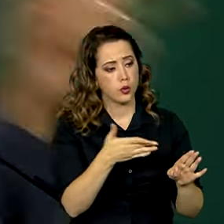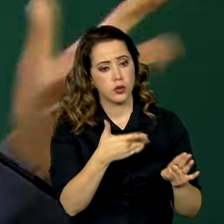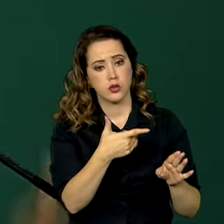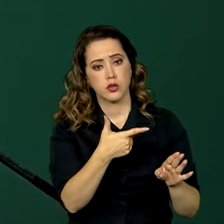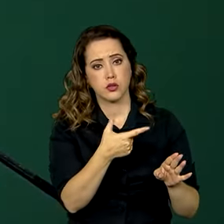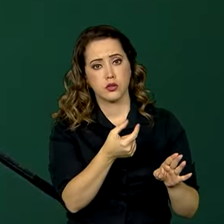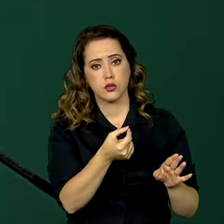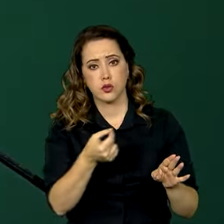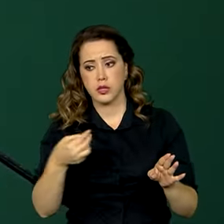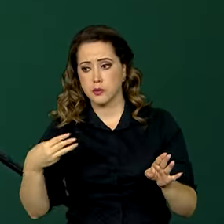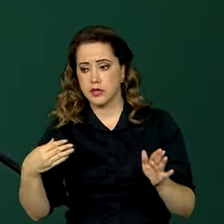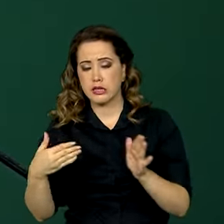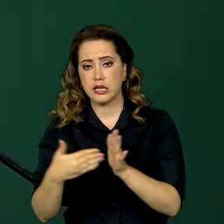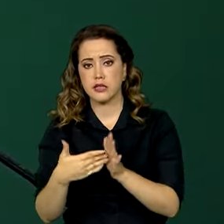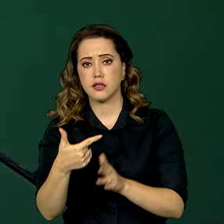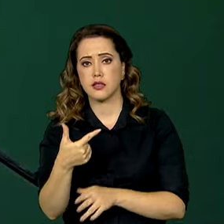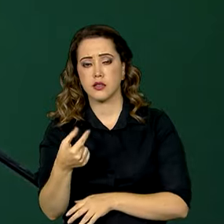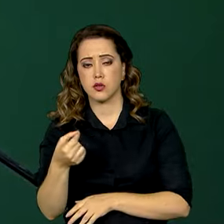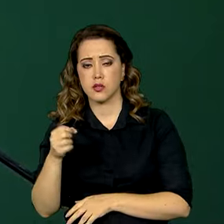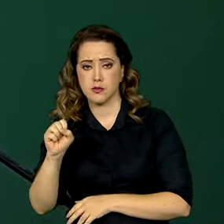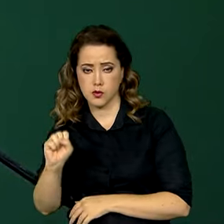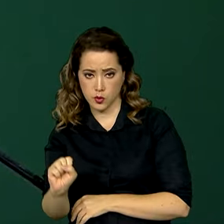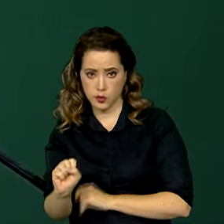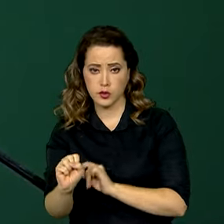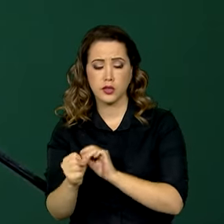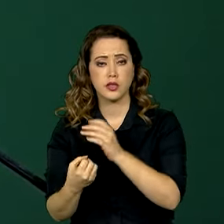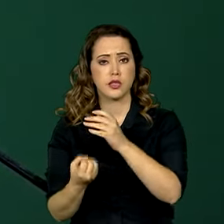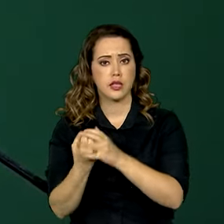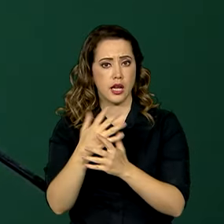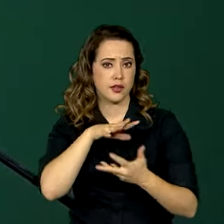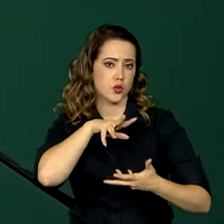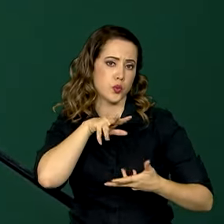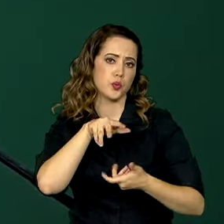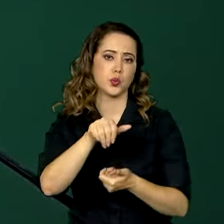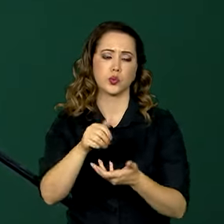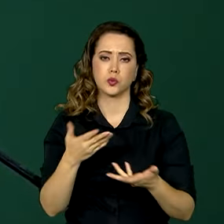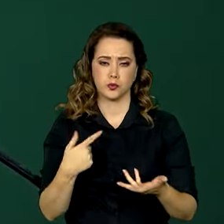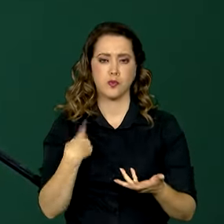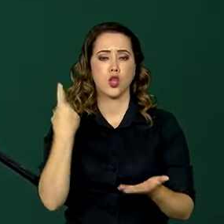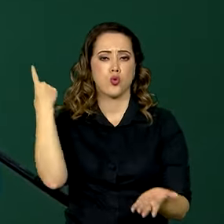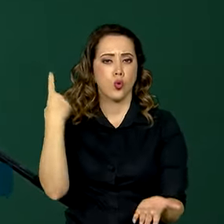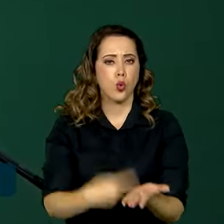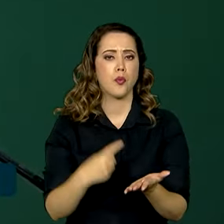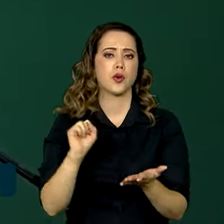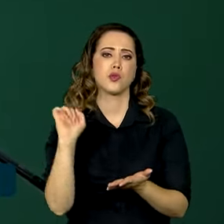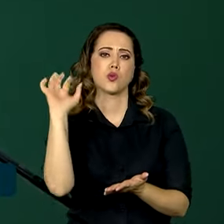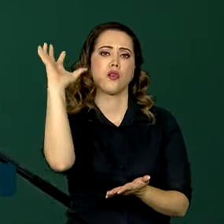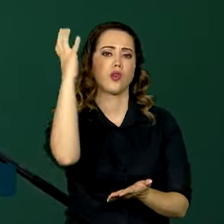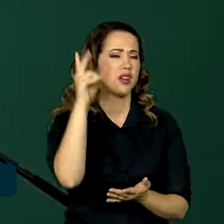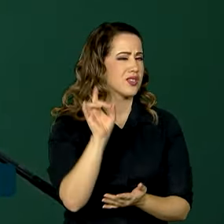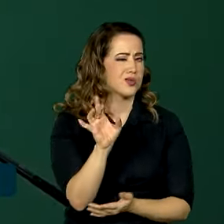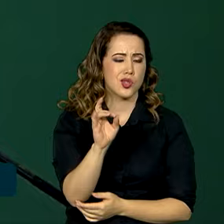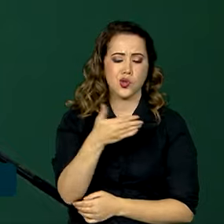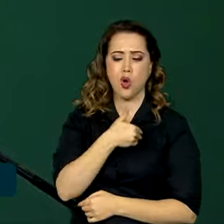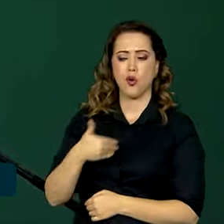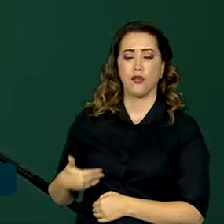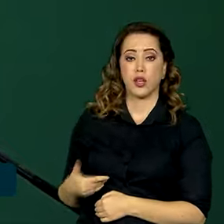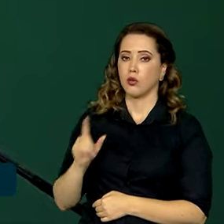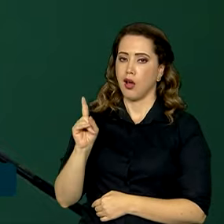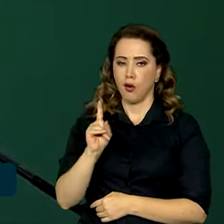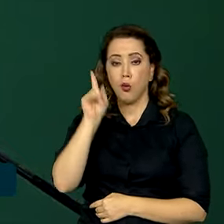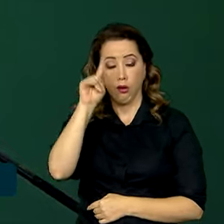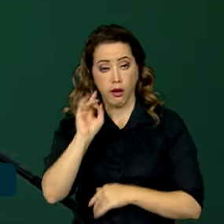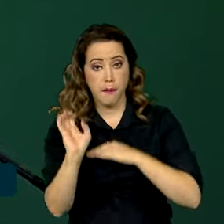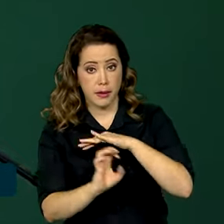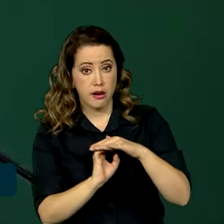a 2008 que foram criadas no mundo. Compromisso com a floresta não é só de governo, é de empresa,